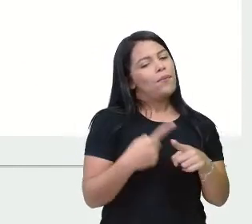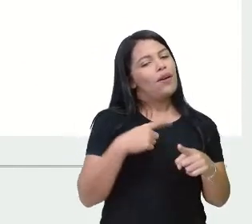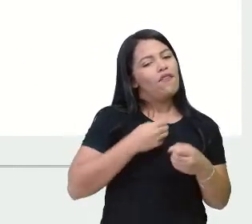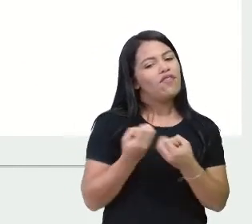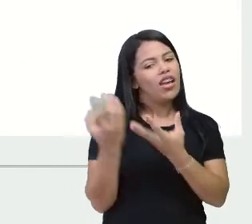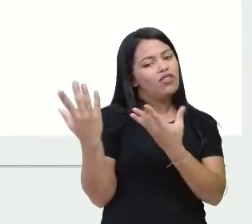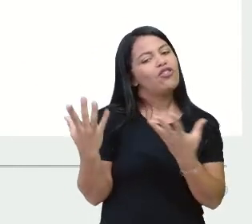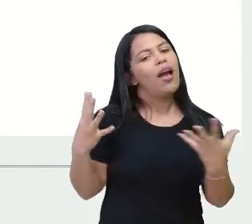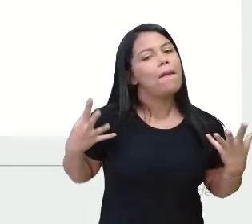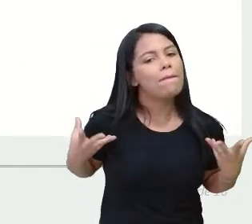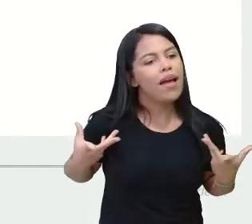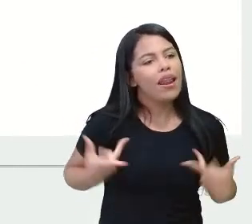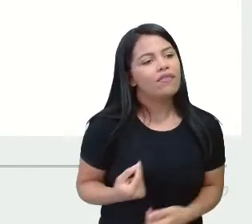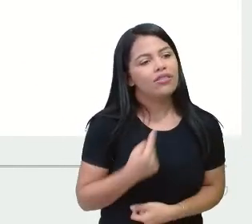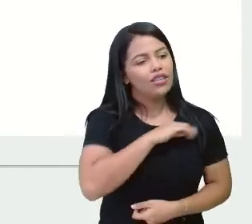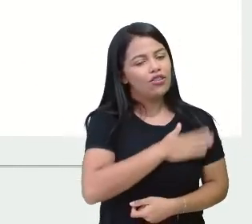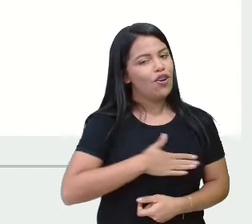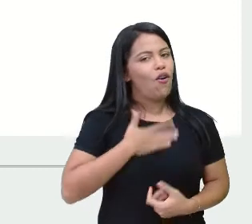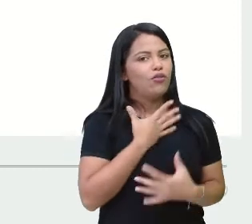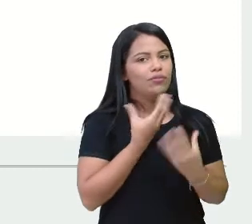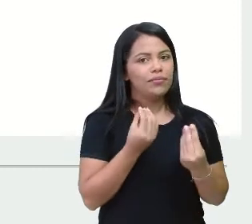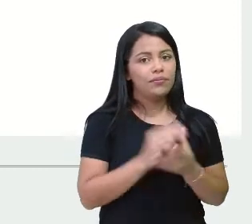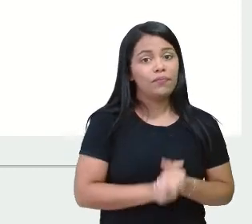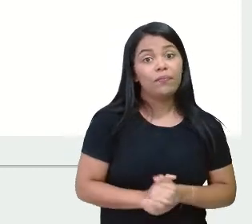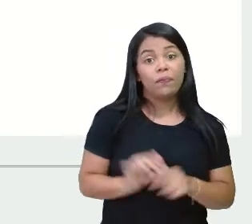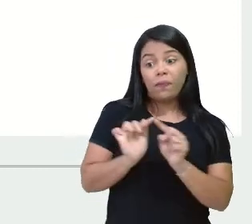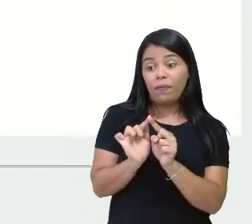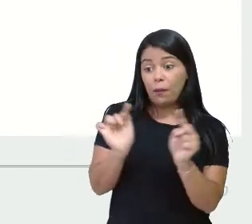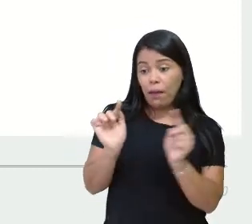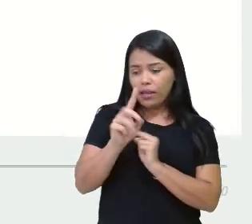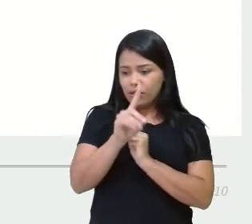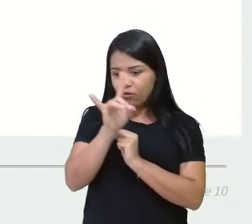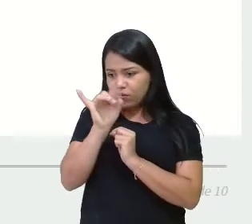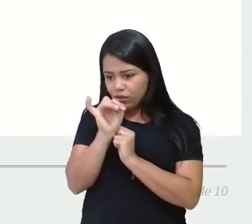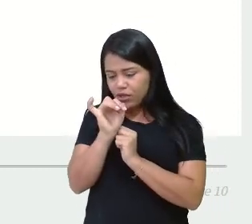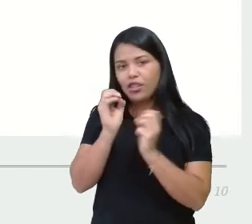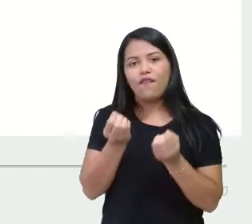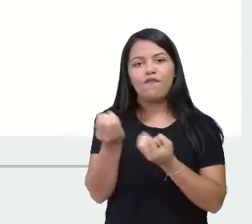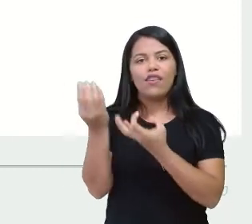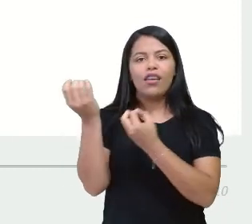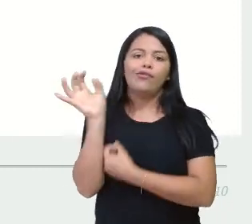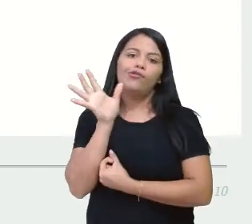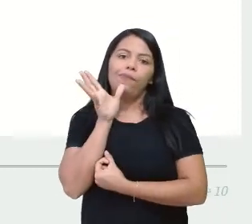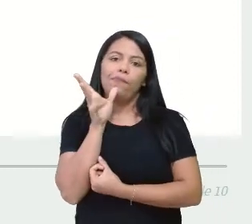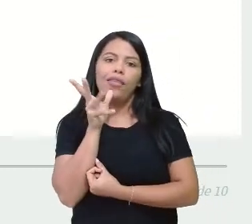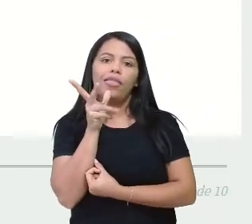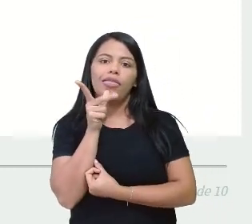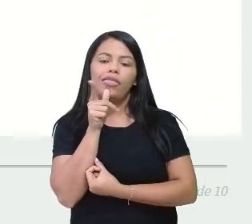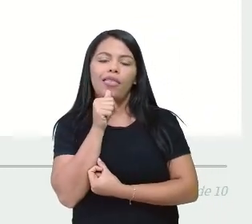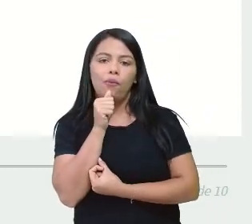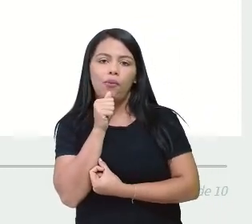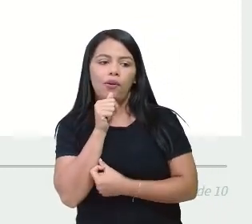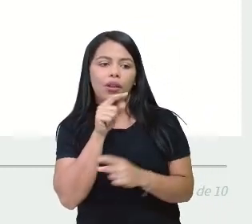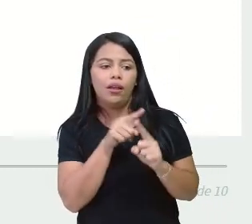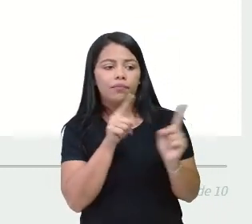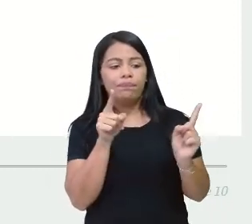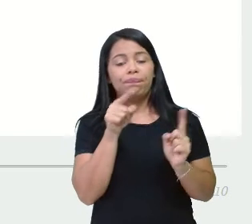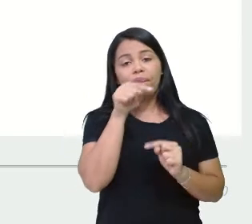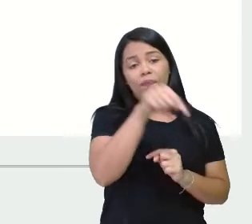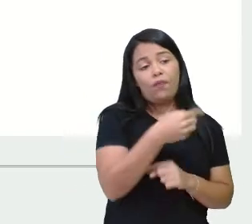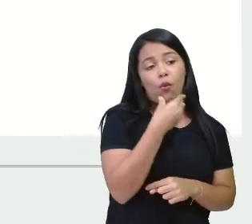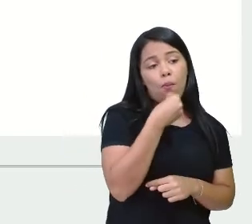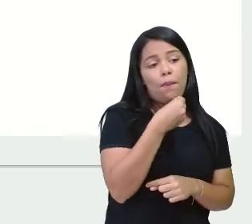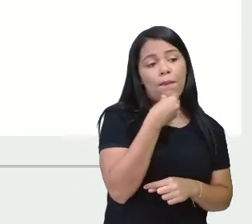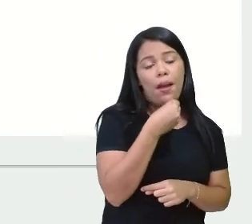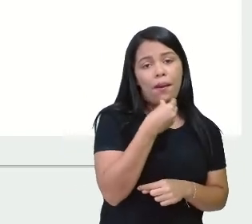gosta muito. Mas o dia da partida ia demorar. Papai Coelho não estava de férias, então